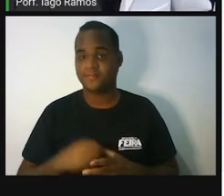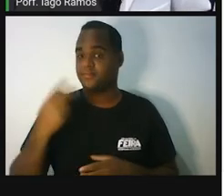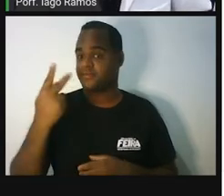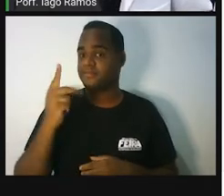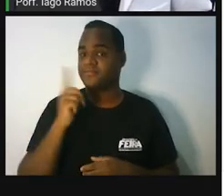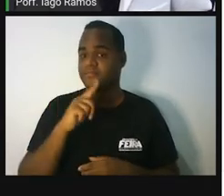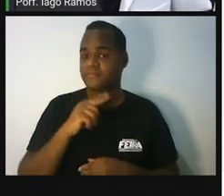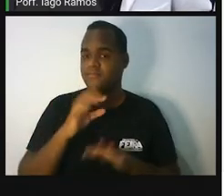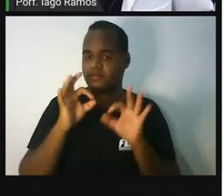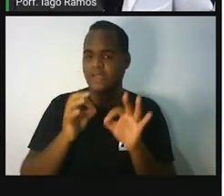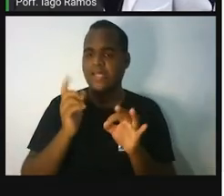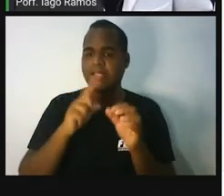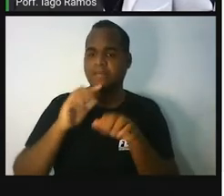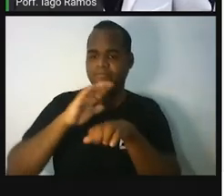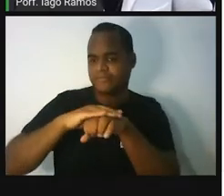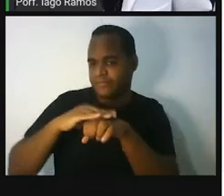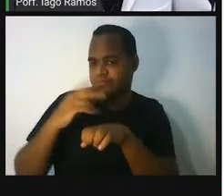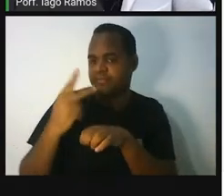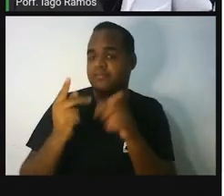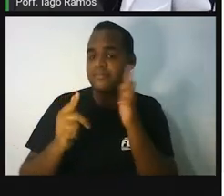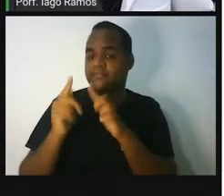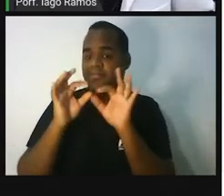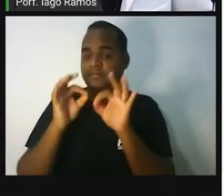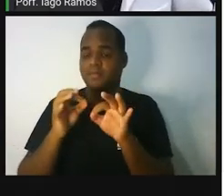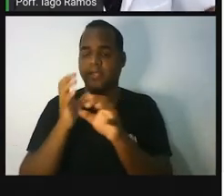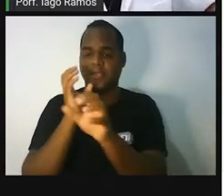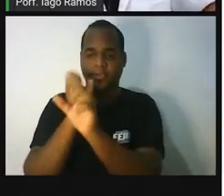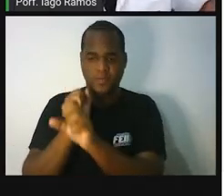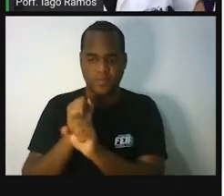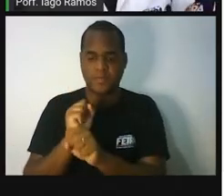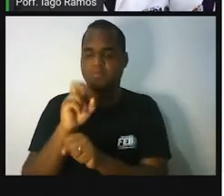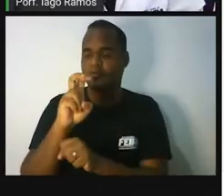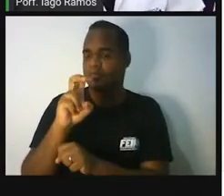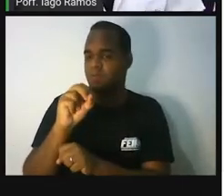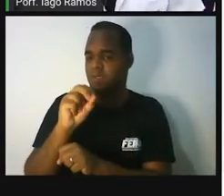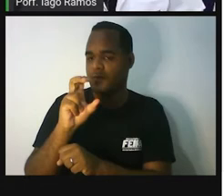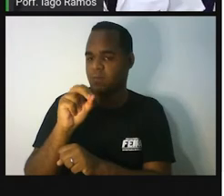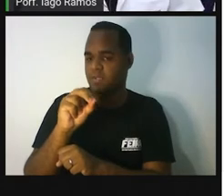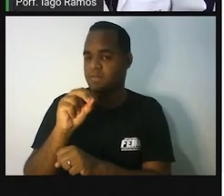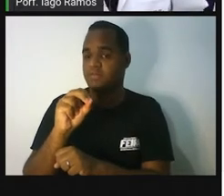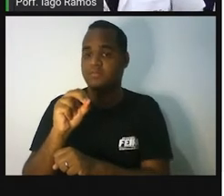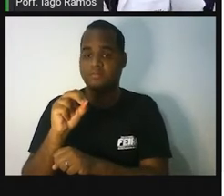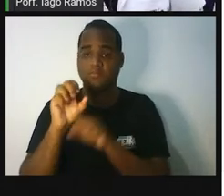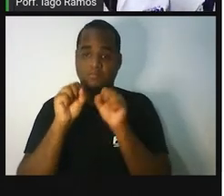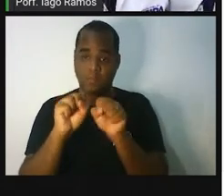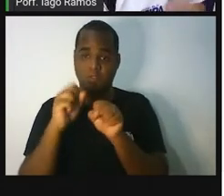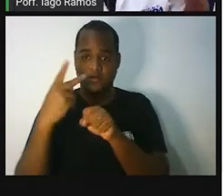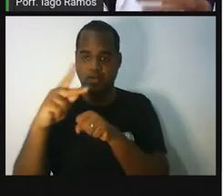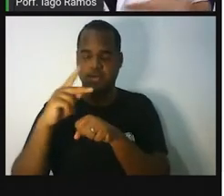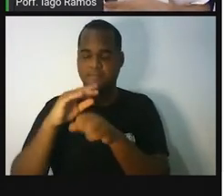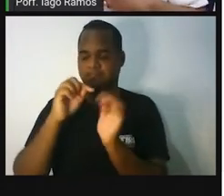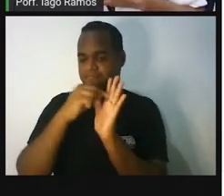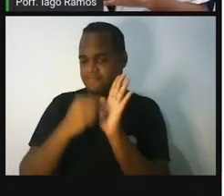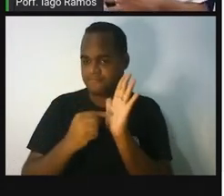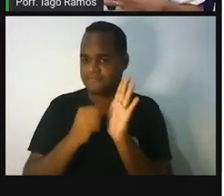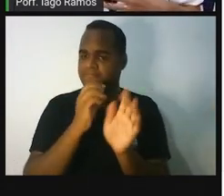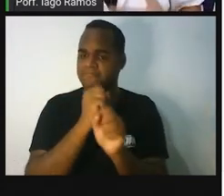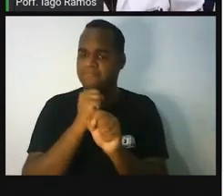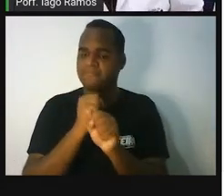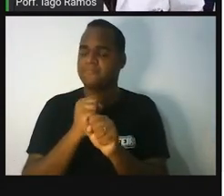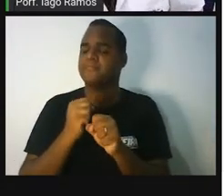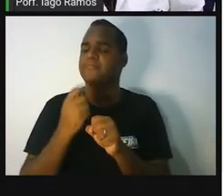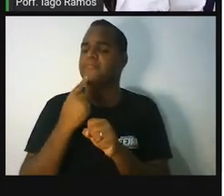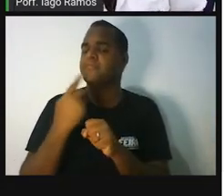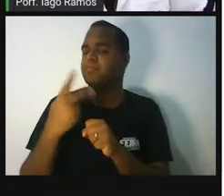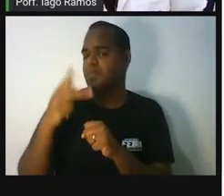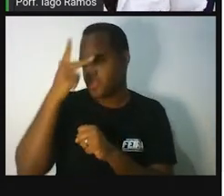encontrou, ela vai somar 50. Então, você pode pedir para ela fazer na calculadora. Então, digamos que você estava fazendo